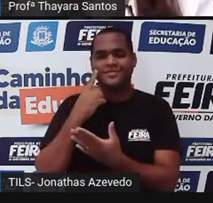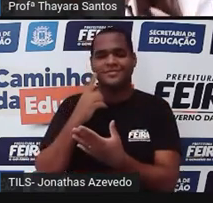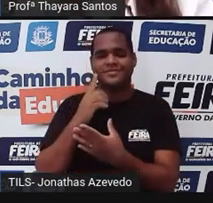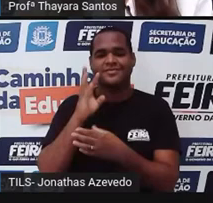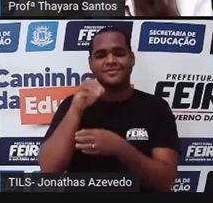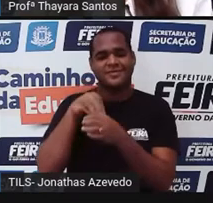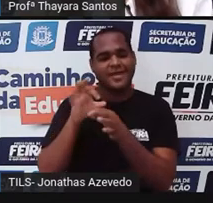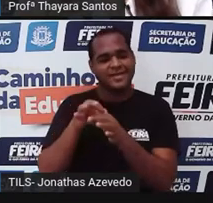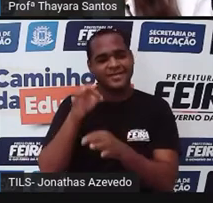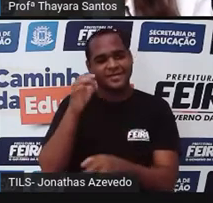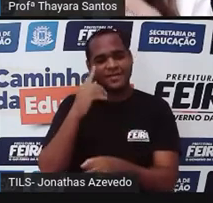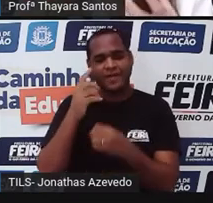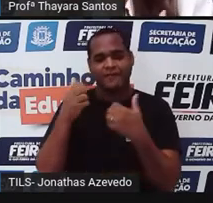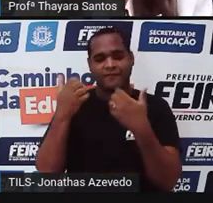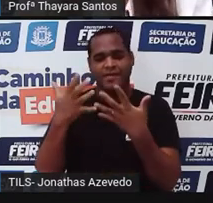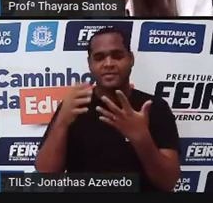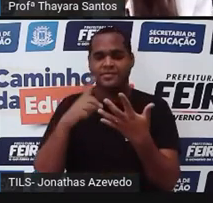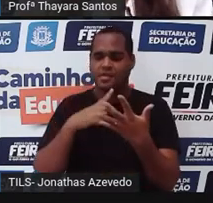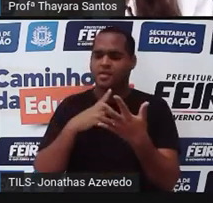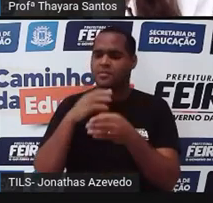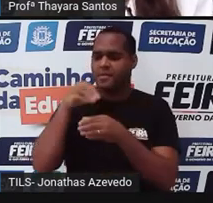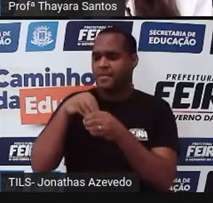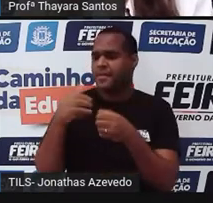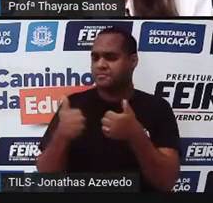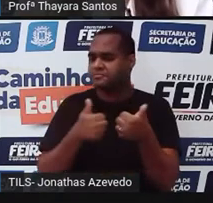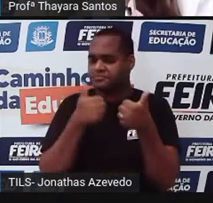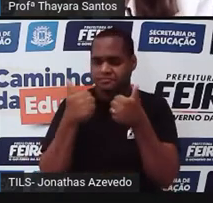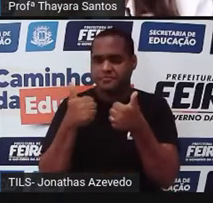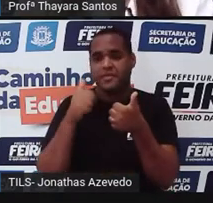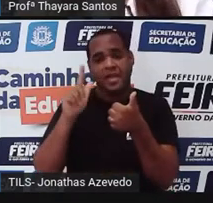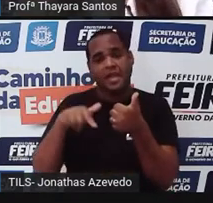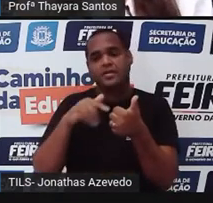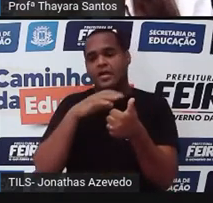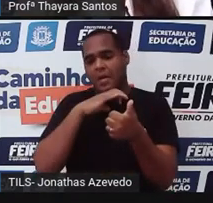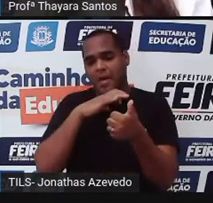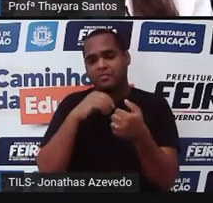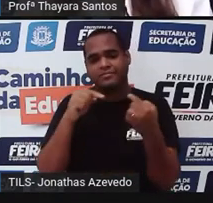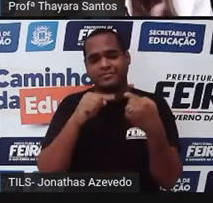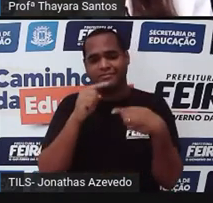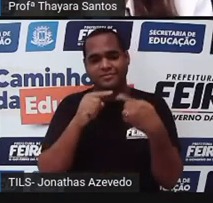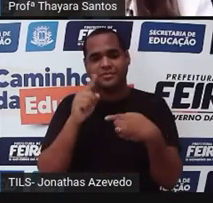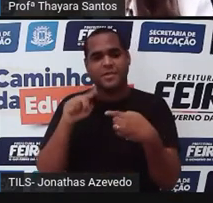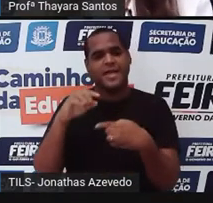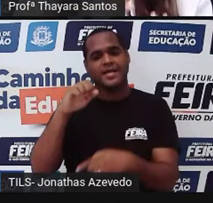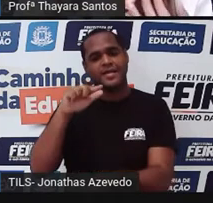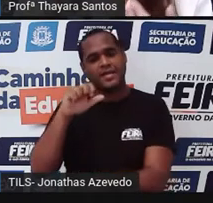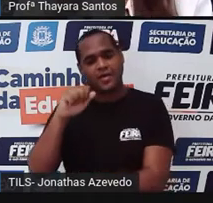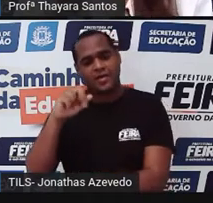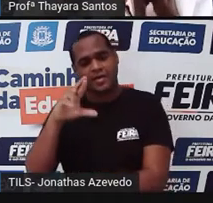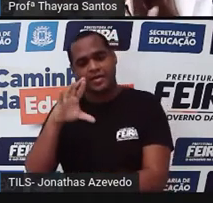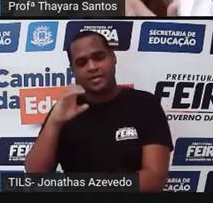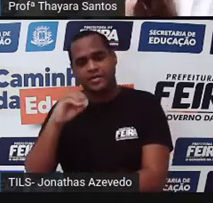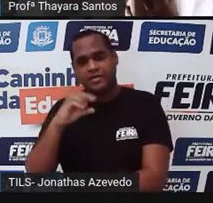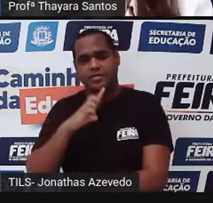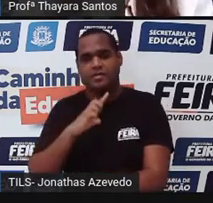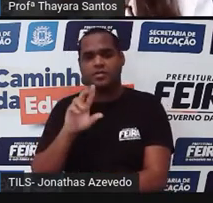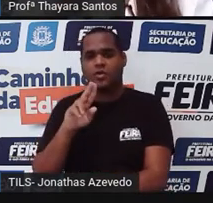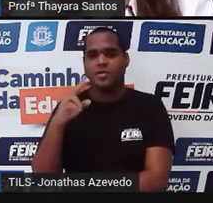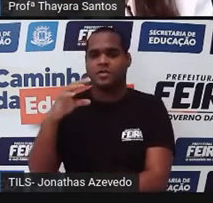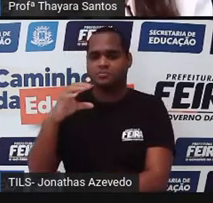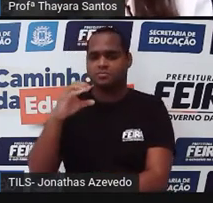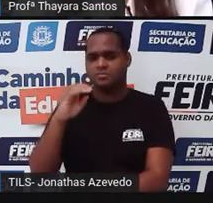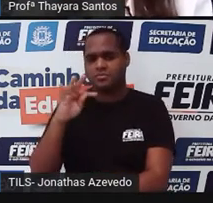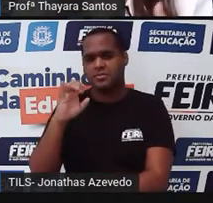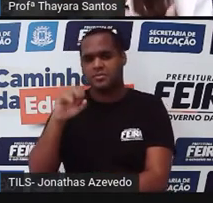fora, ele funciona como se fosse uma armadura pra esse animal. E ele não é formado por calcário, nesse caso ele é formado por quitina,